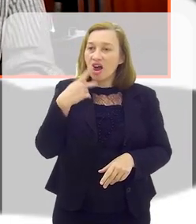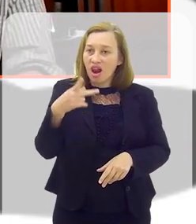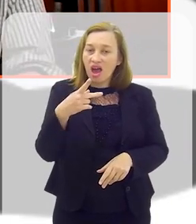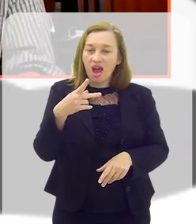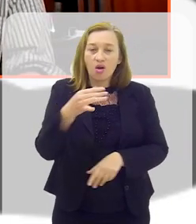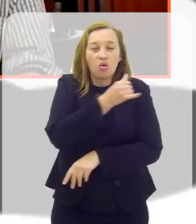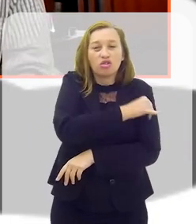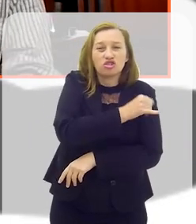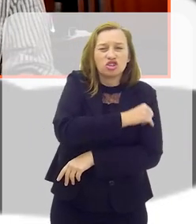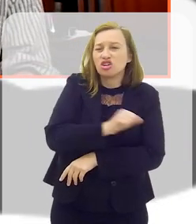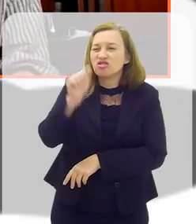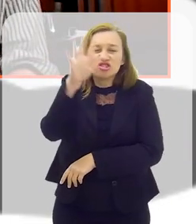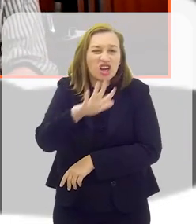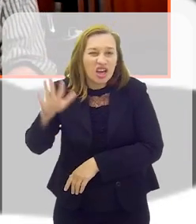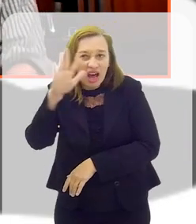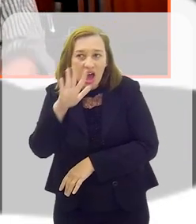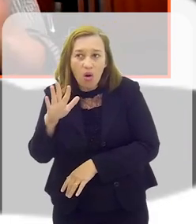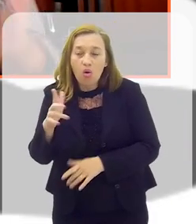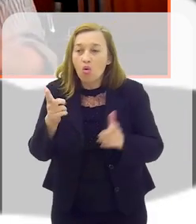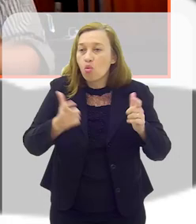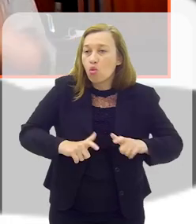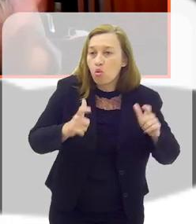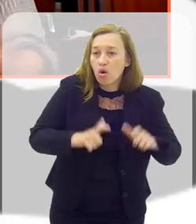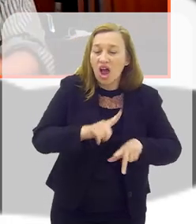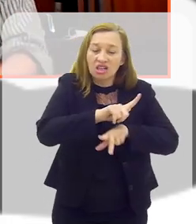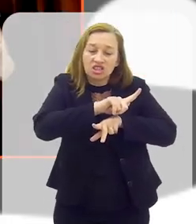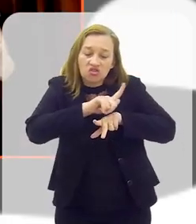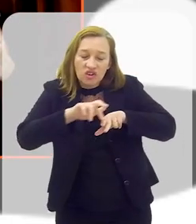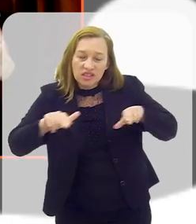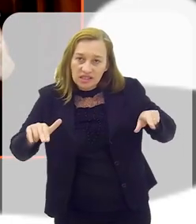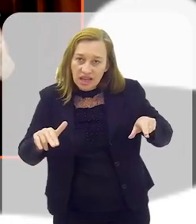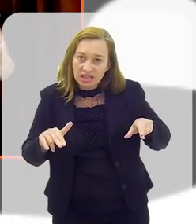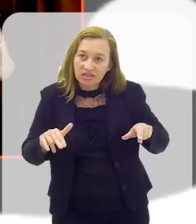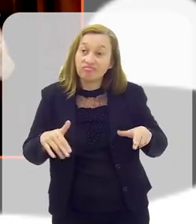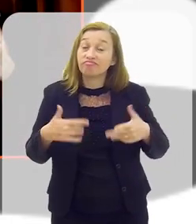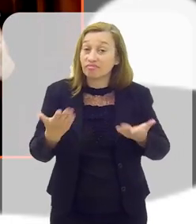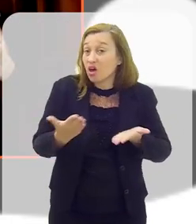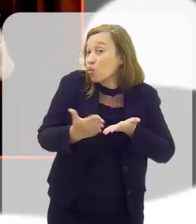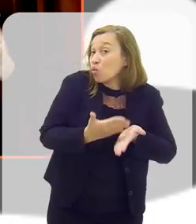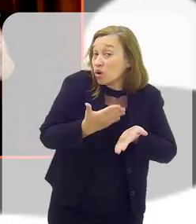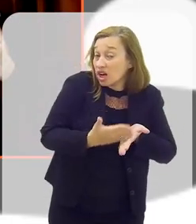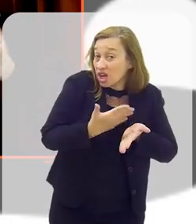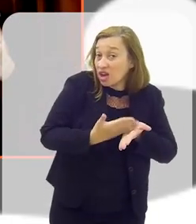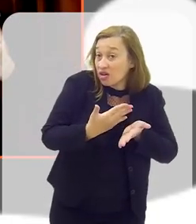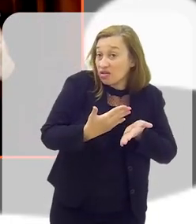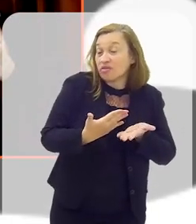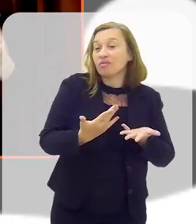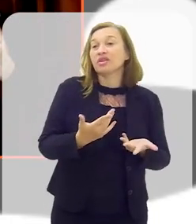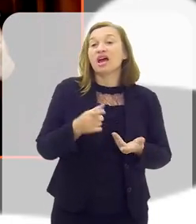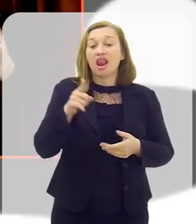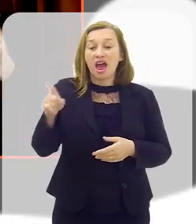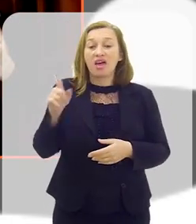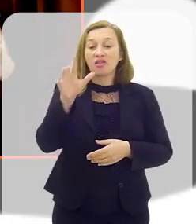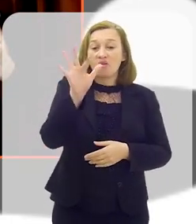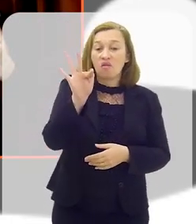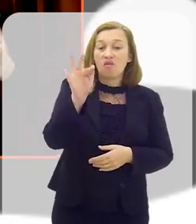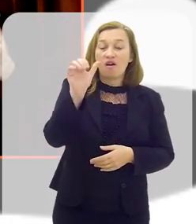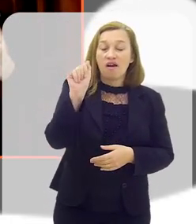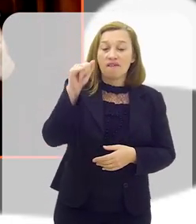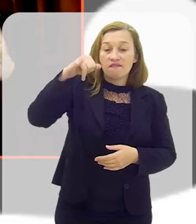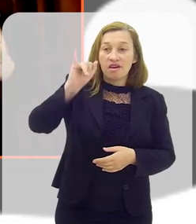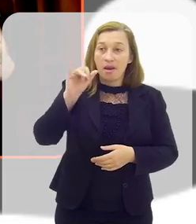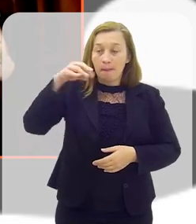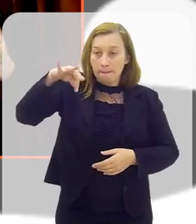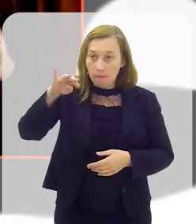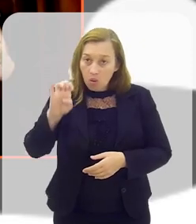Janeiro, o Estado como um todo, como um local plural e da diversidade, não é? Vai ser lançado lá no Fermão, já está